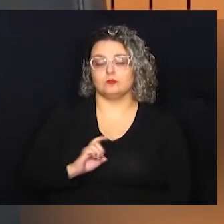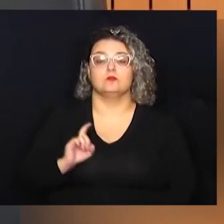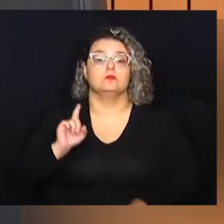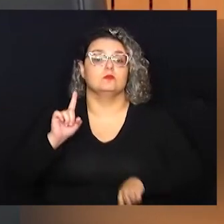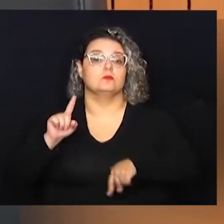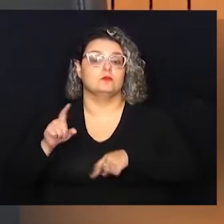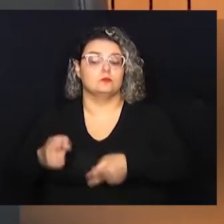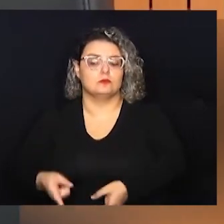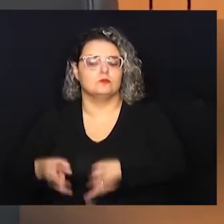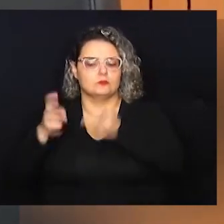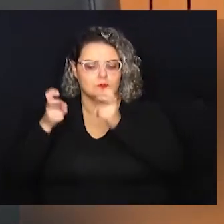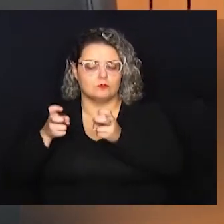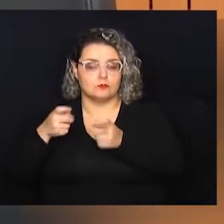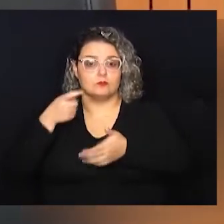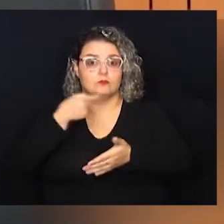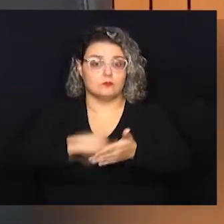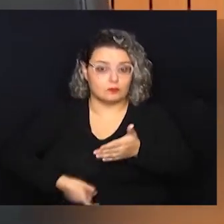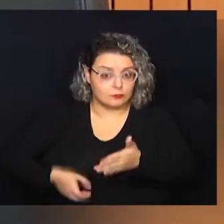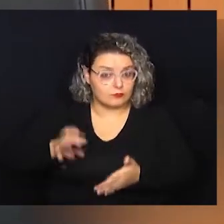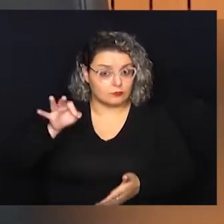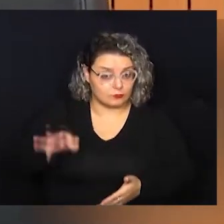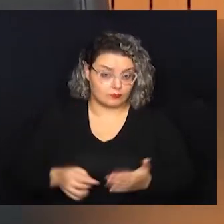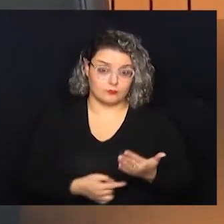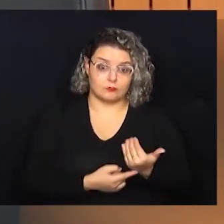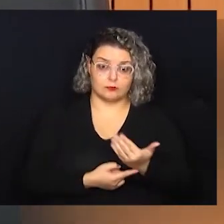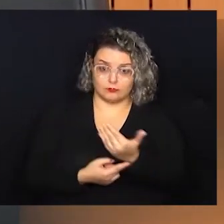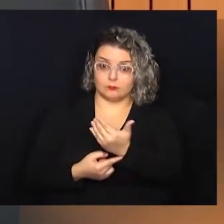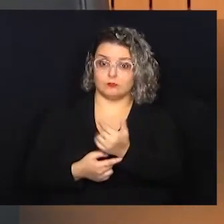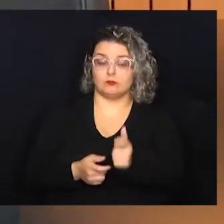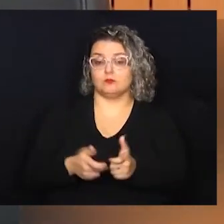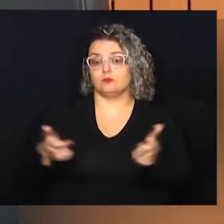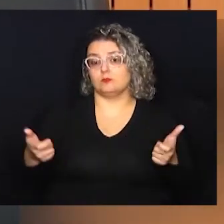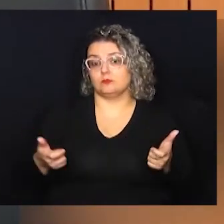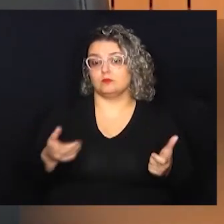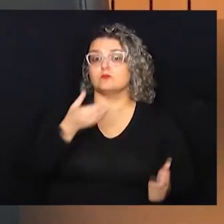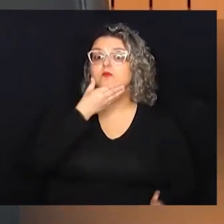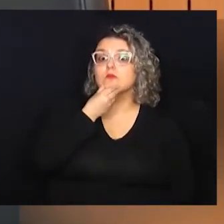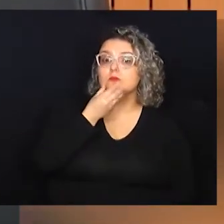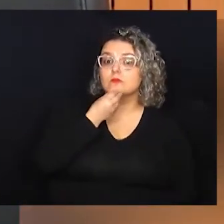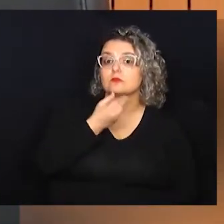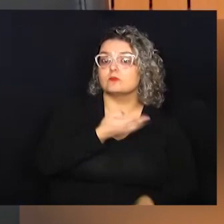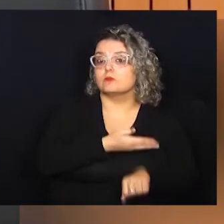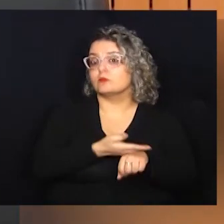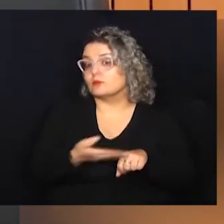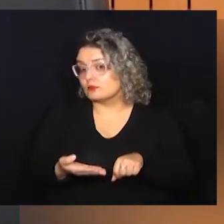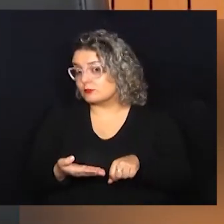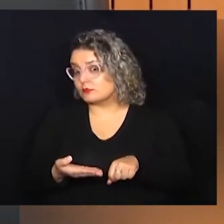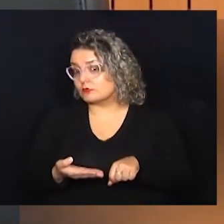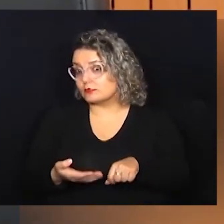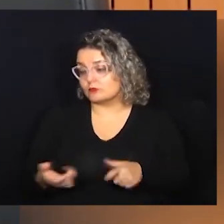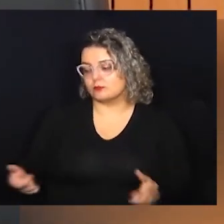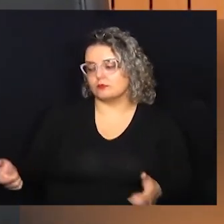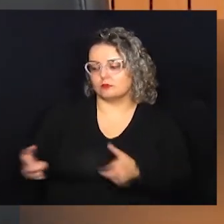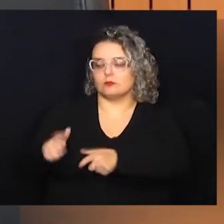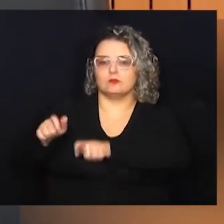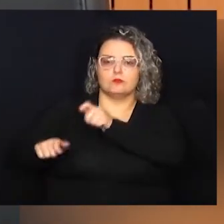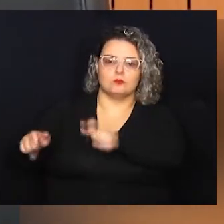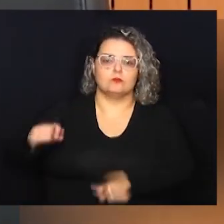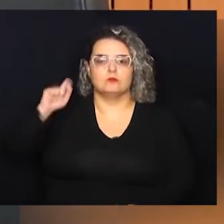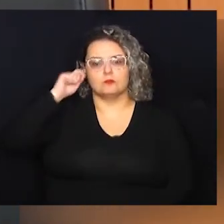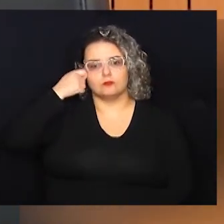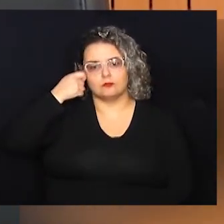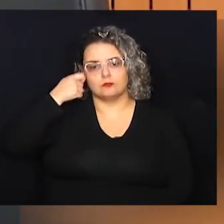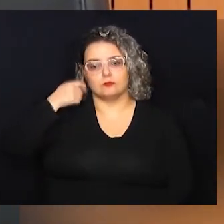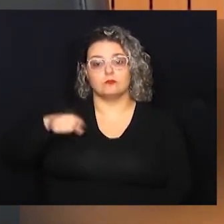E ela identificou que a taxa de acerto dessas tecnologias era maior para homens brancos e menor para